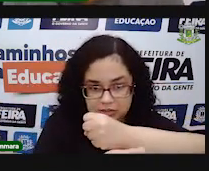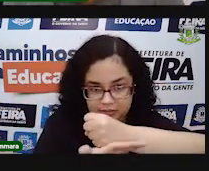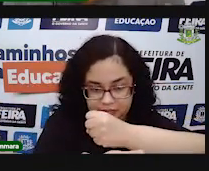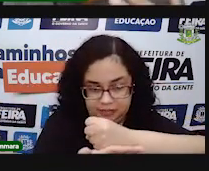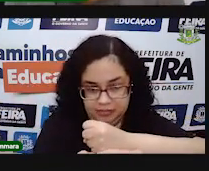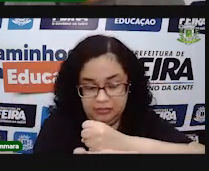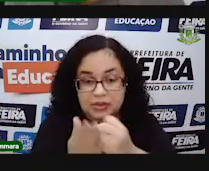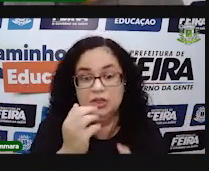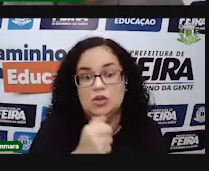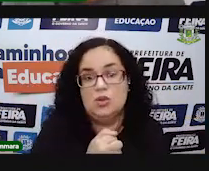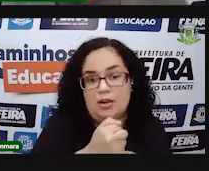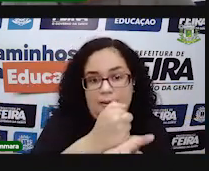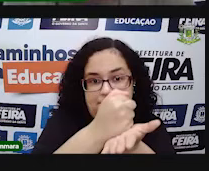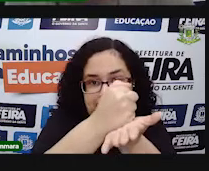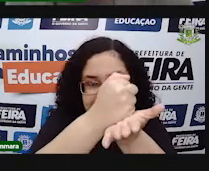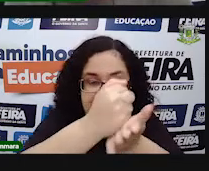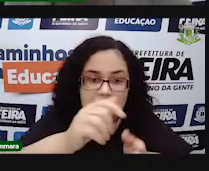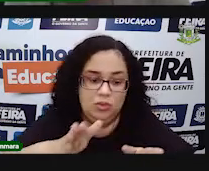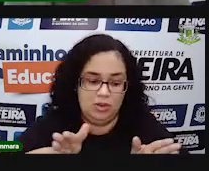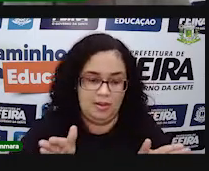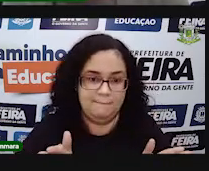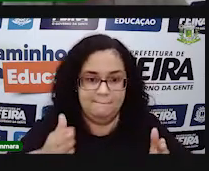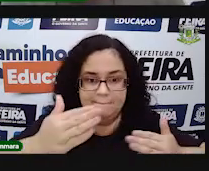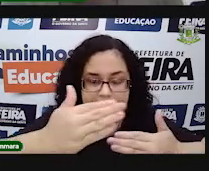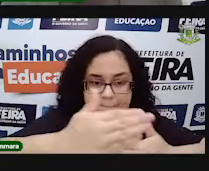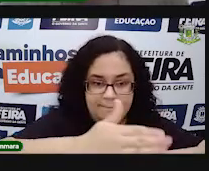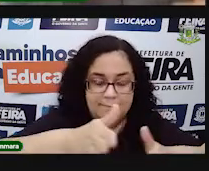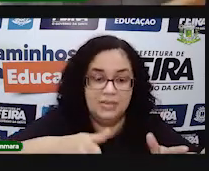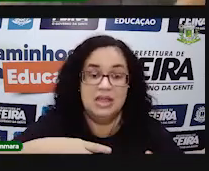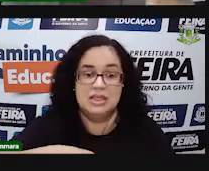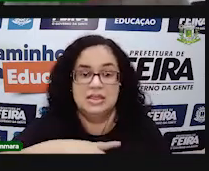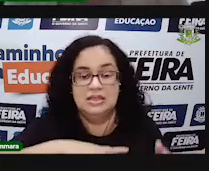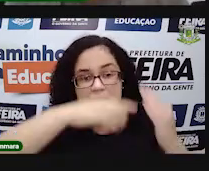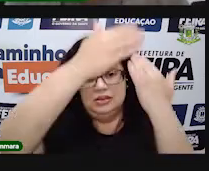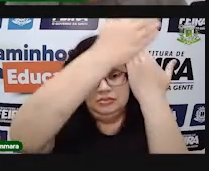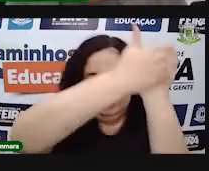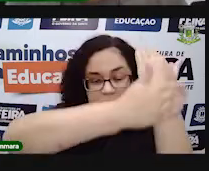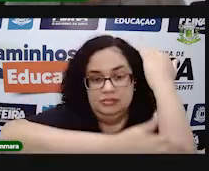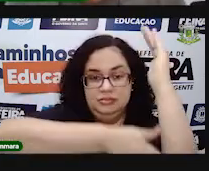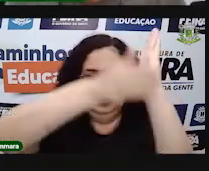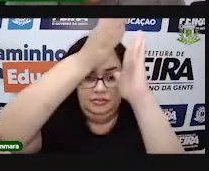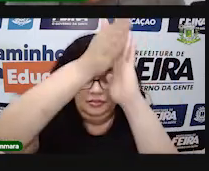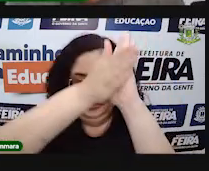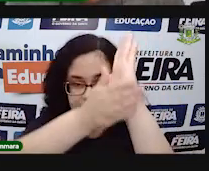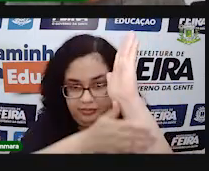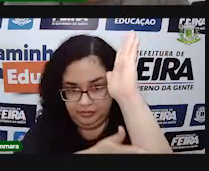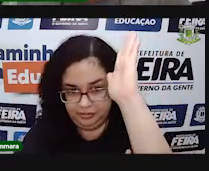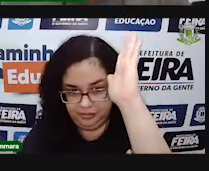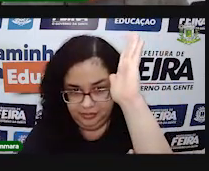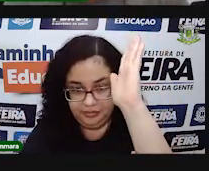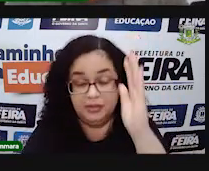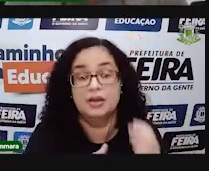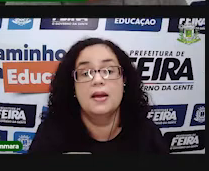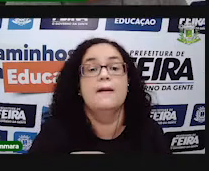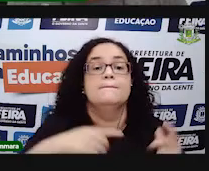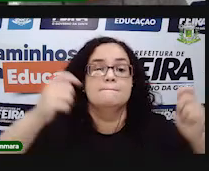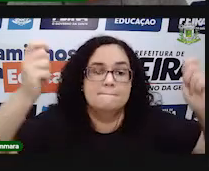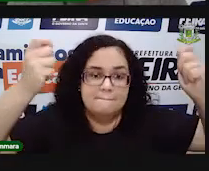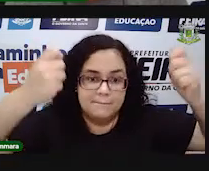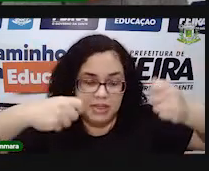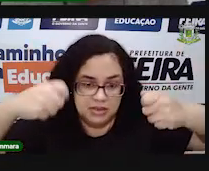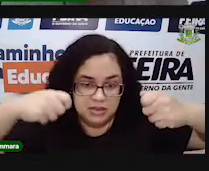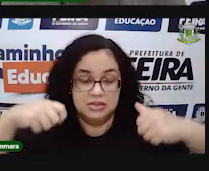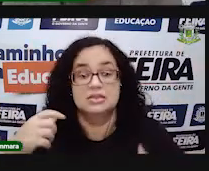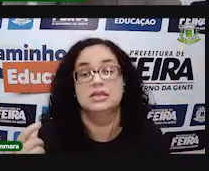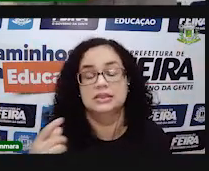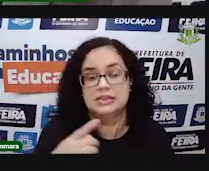tem que acontecer isso. Tem uma base, a tampinha de baixo, que apoia o sólido em uma mesa e tem a lateral,